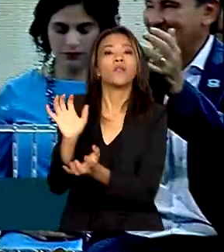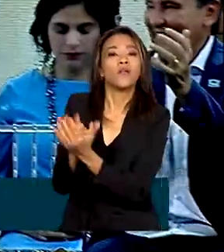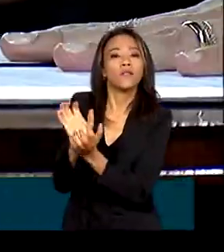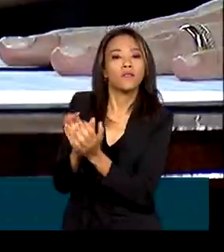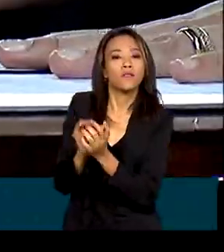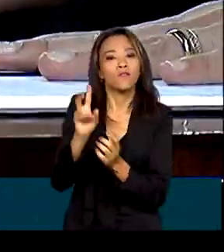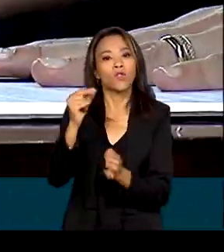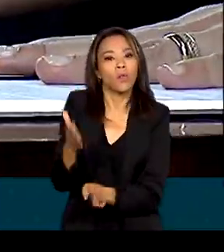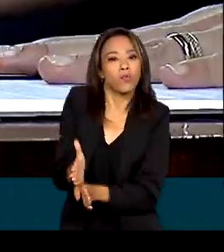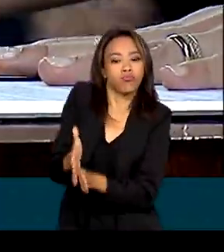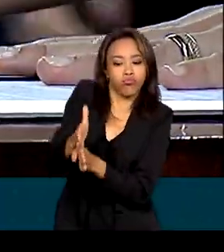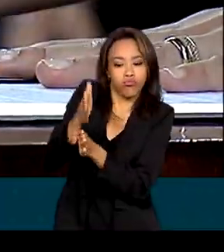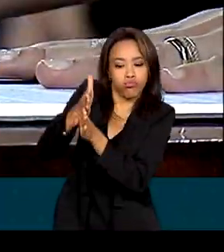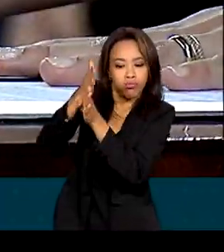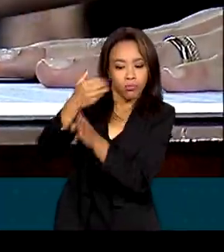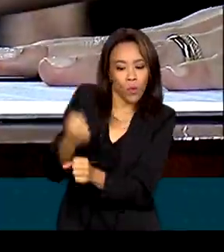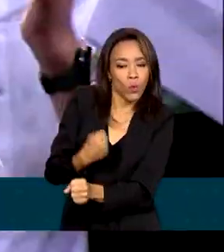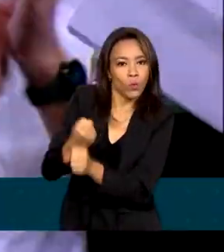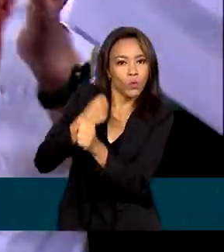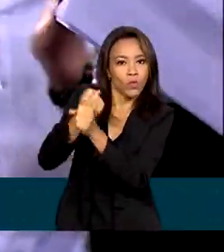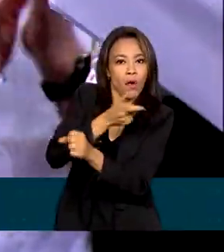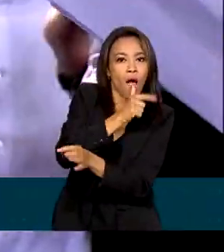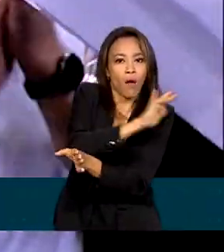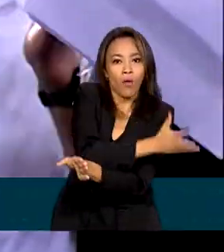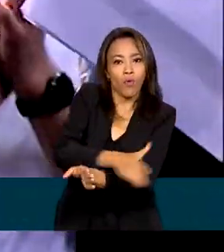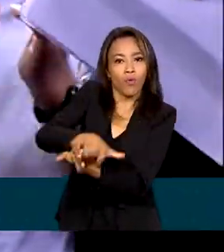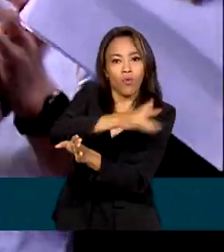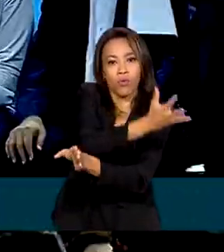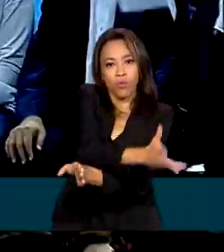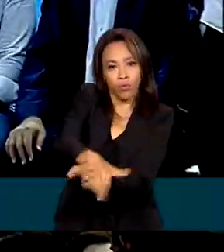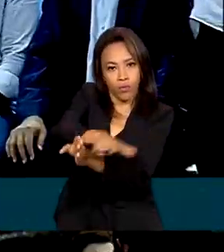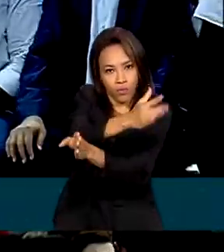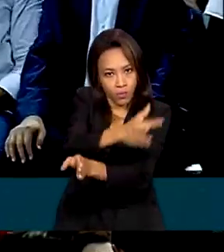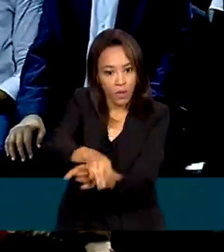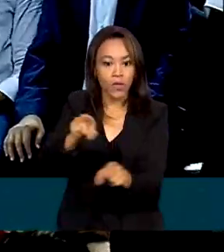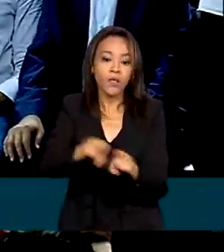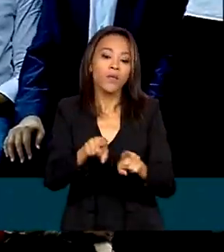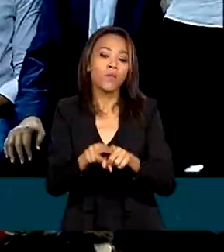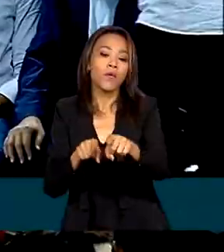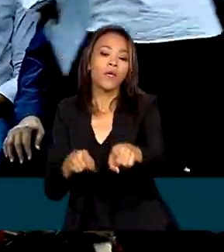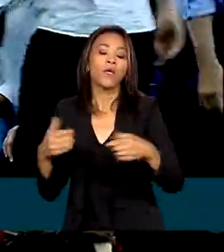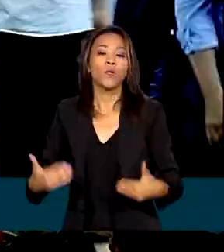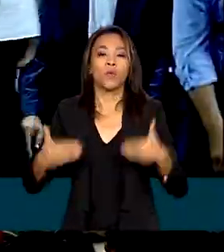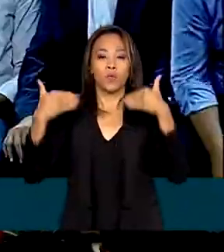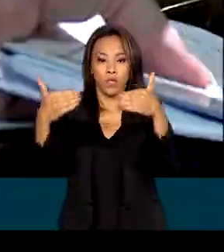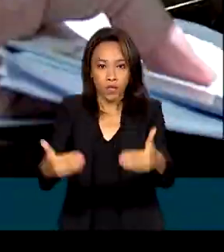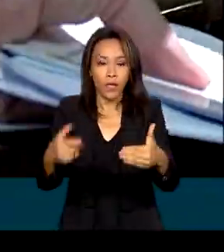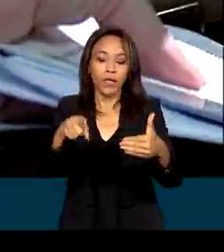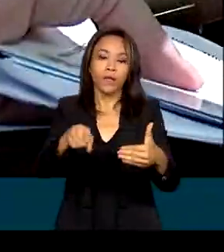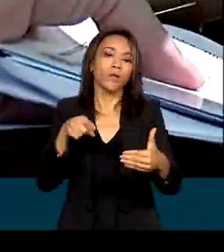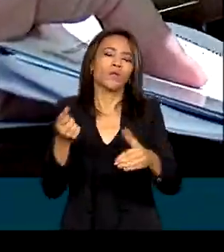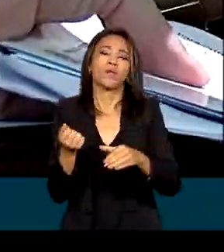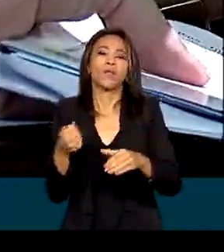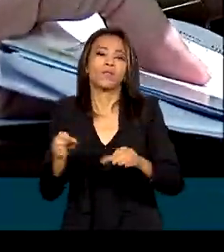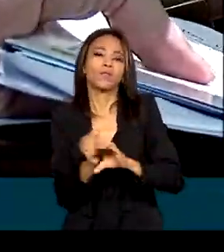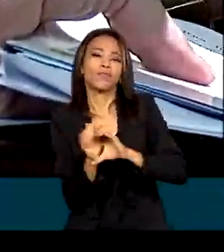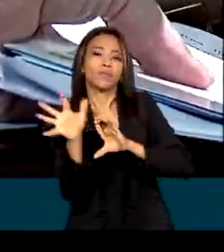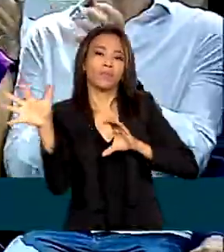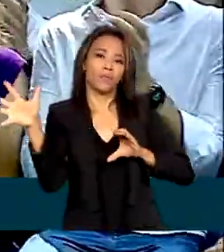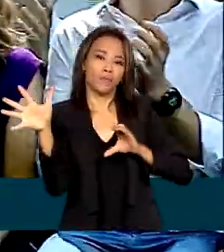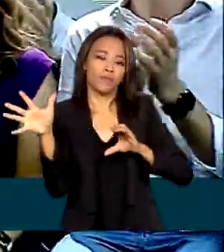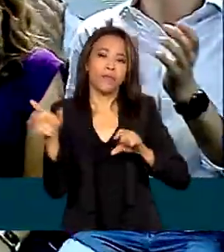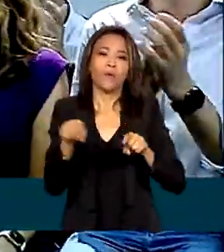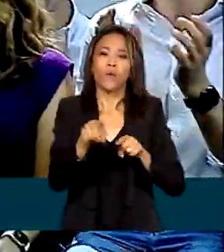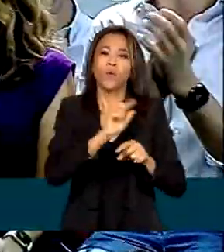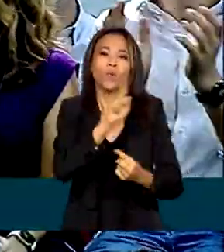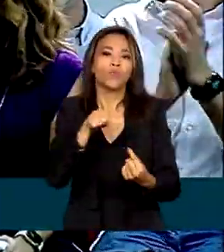encostas e um protocolo de intenções entre o governo do Estado e o Ministério da Ciência, Tecnologia e Inovação para ampliar